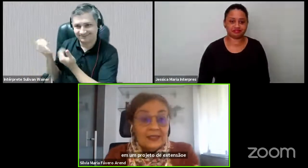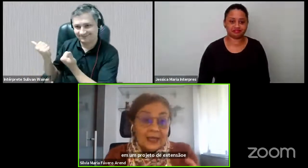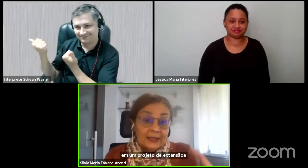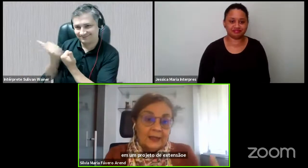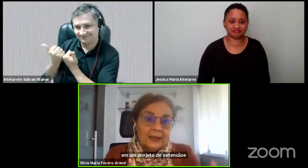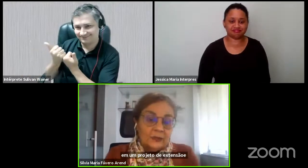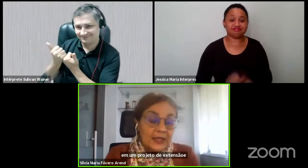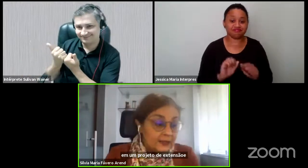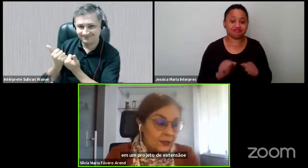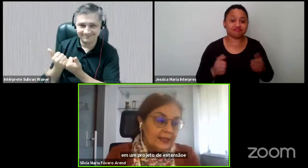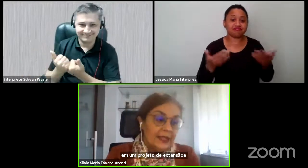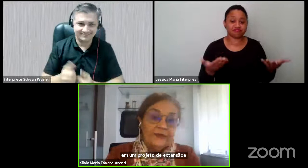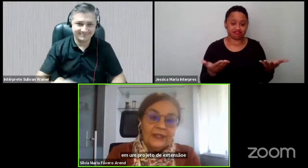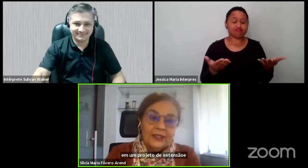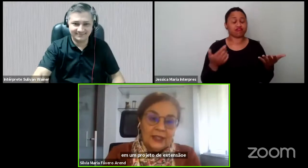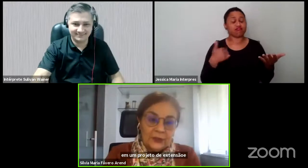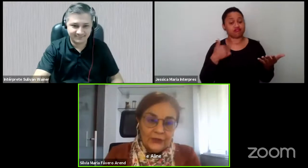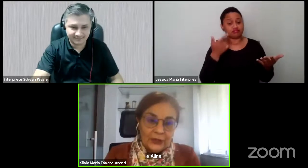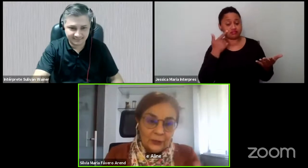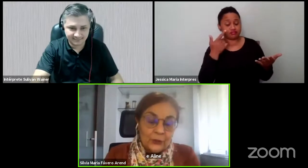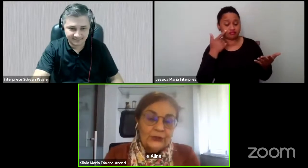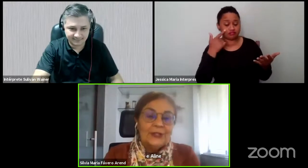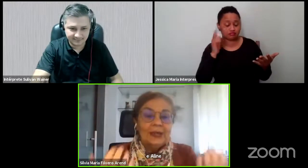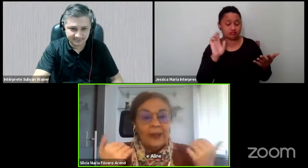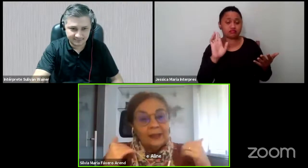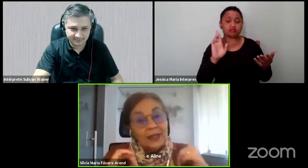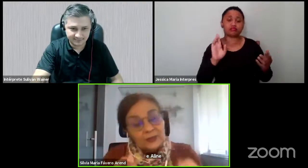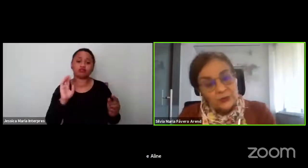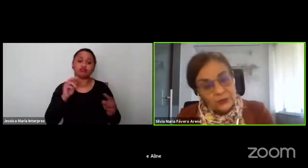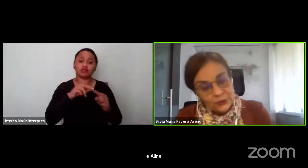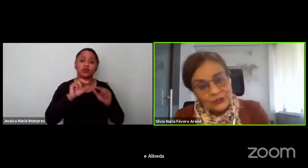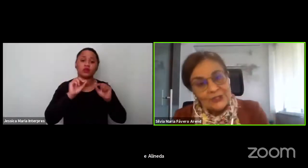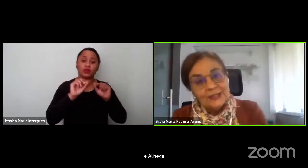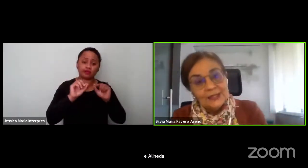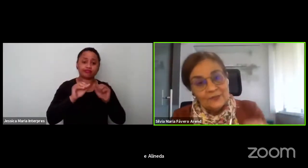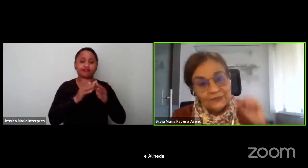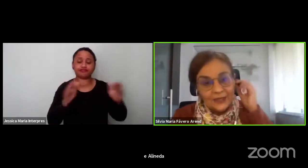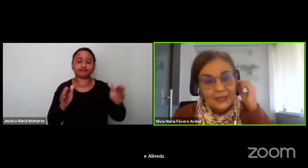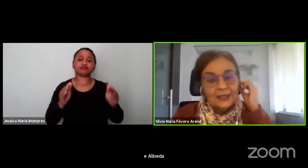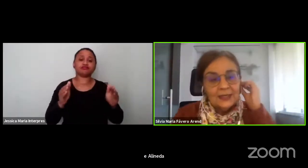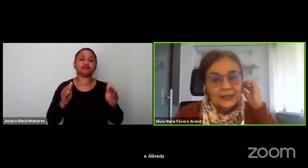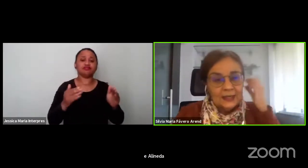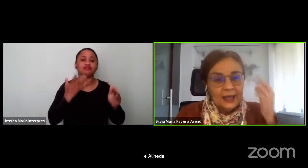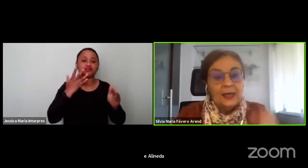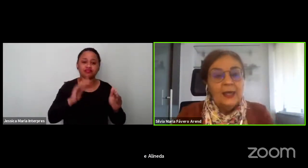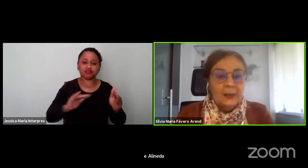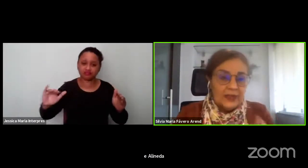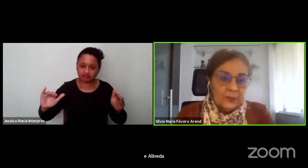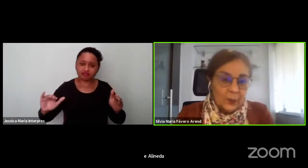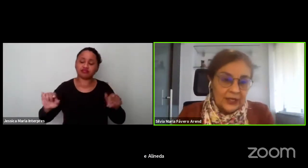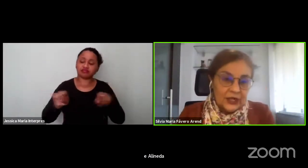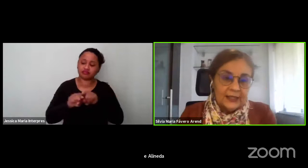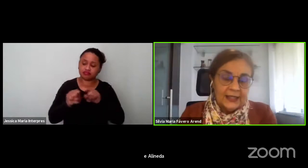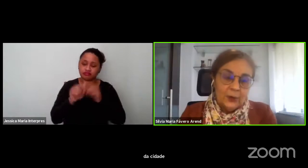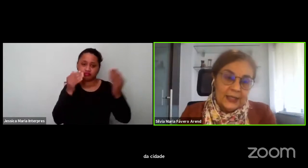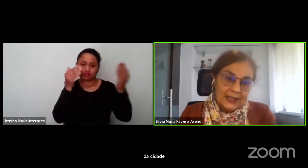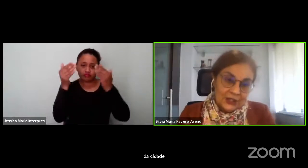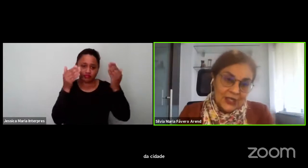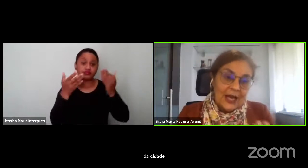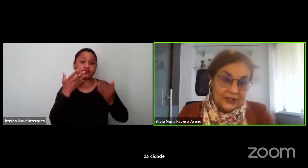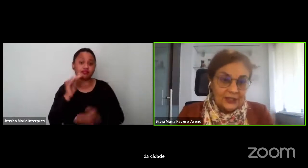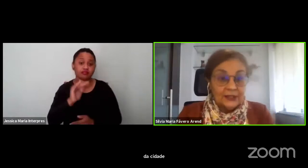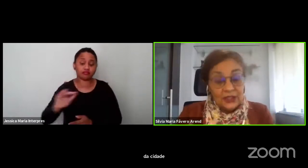os referenciais, então, da história da infância e da juventude, também da sociologia das infrâncias, né, principalmente a